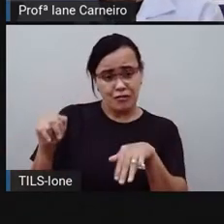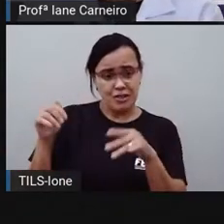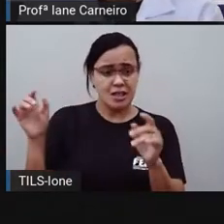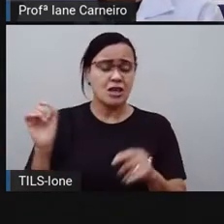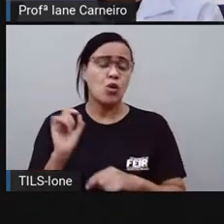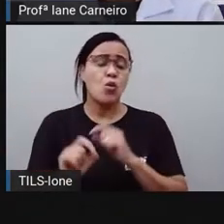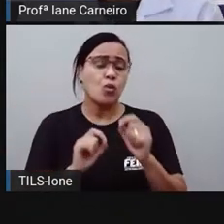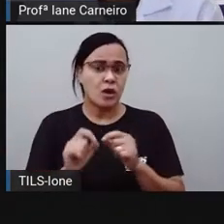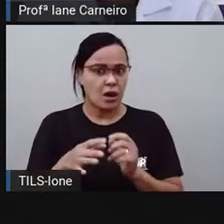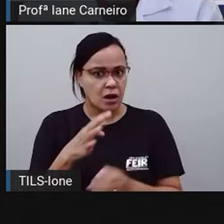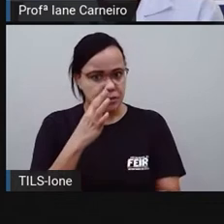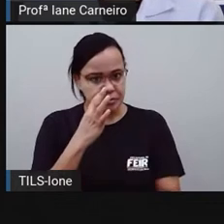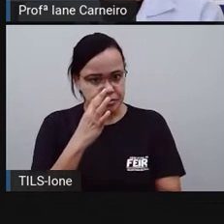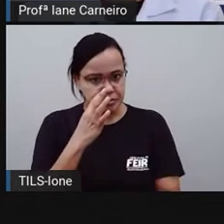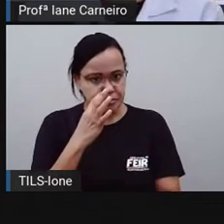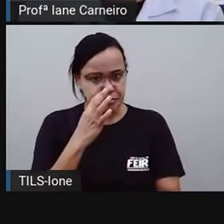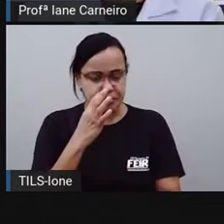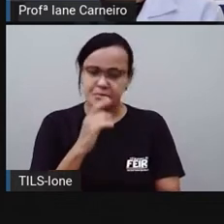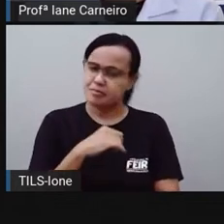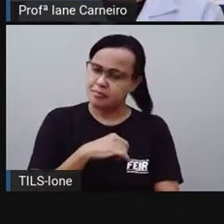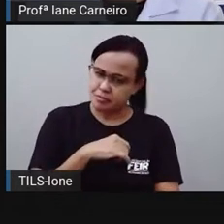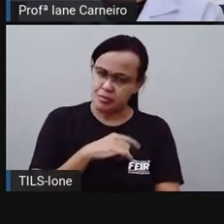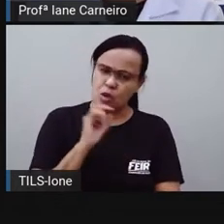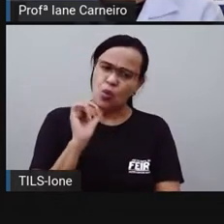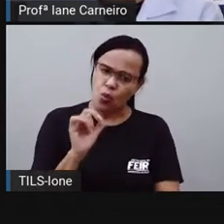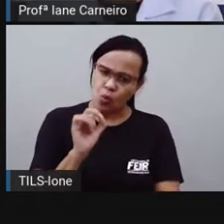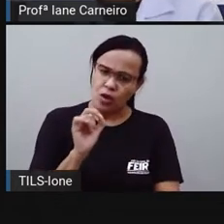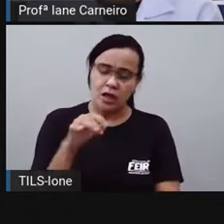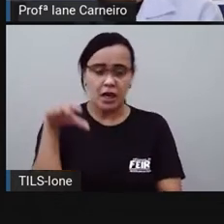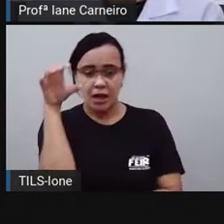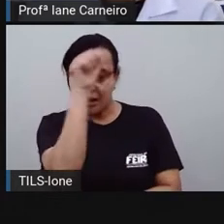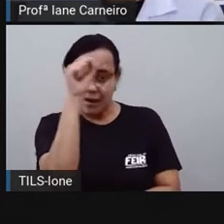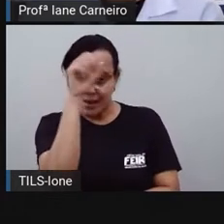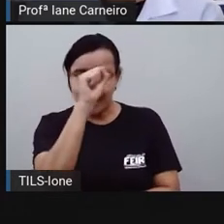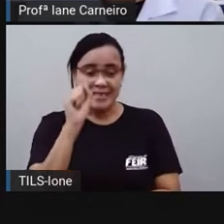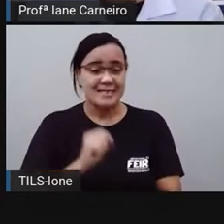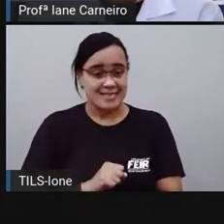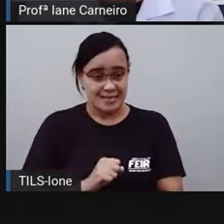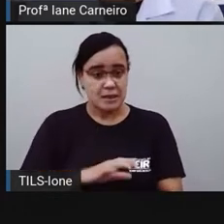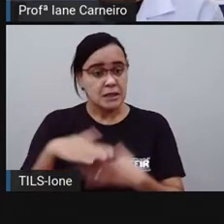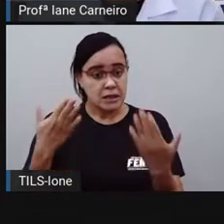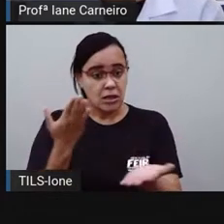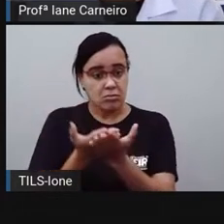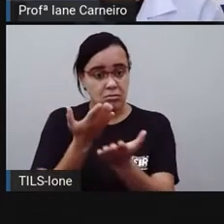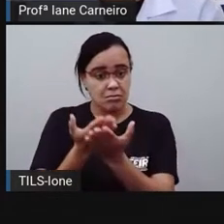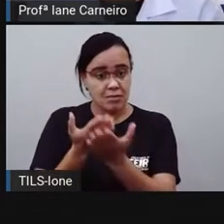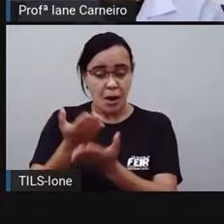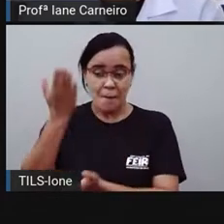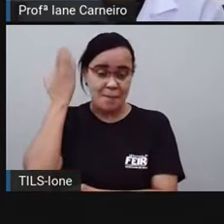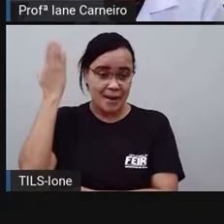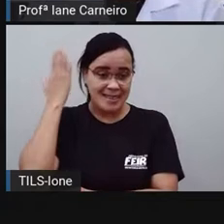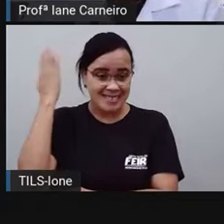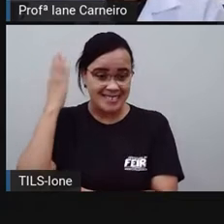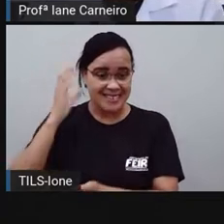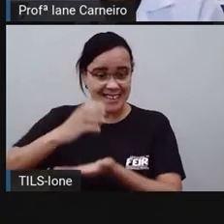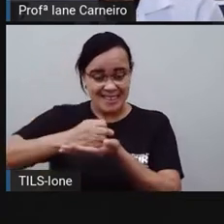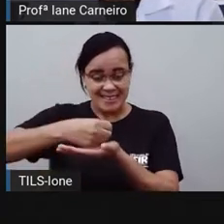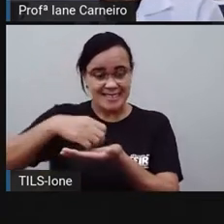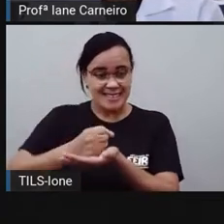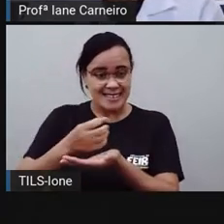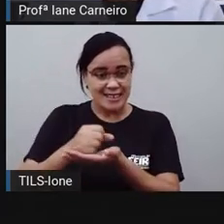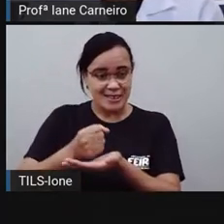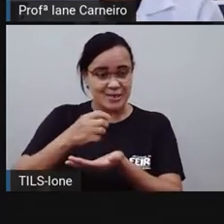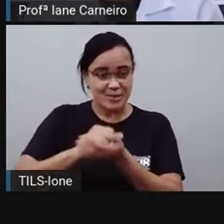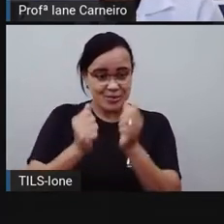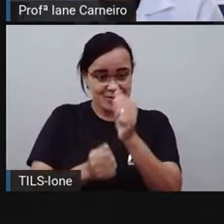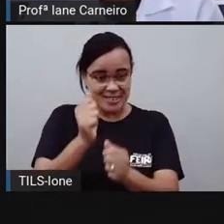observações, né? Não sei se vocês lembram, mas na aula anterior, em que nós fizemos a receita do bolinho de arroz, a Pró falou